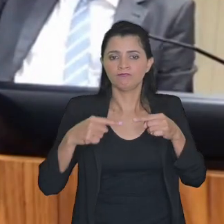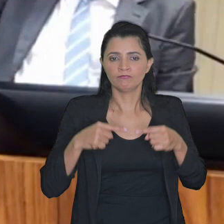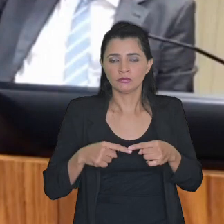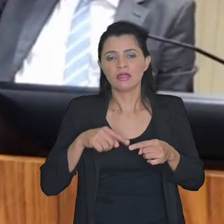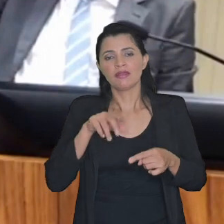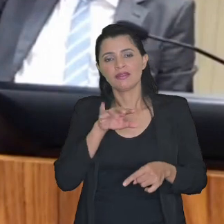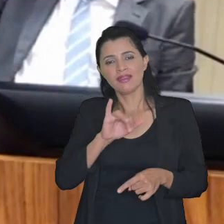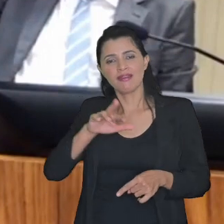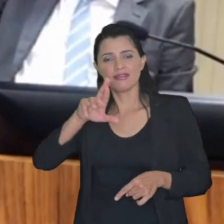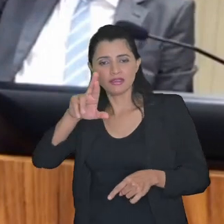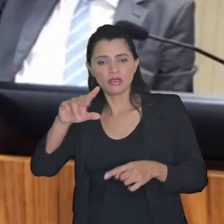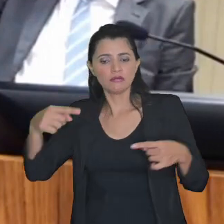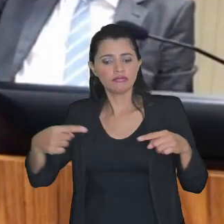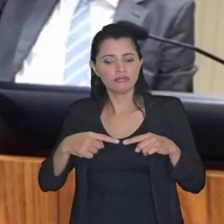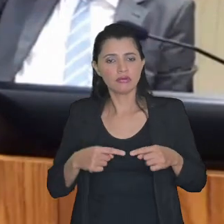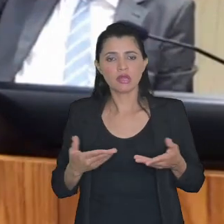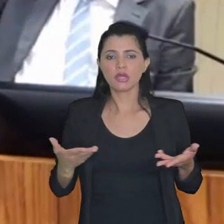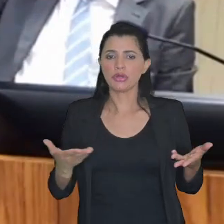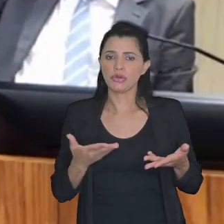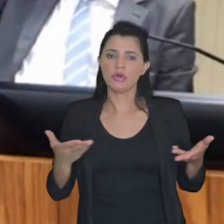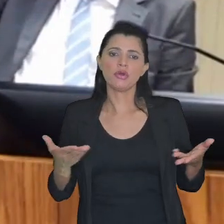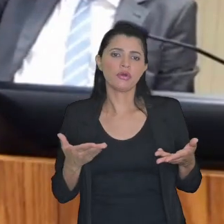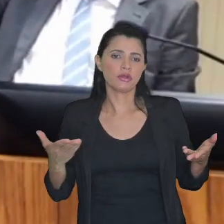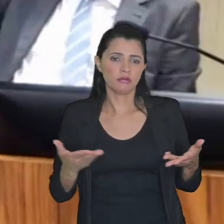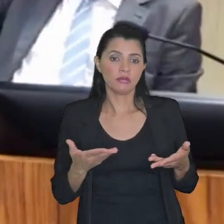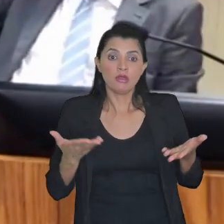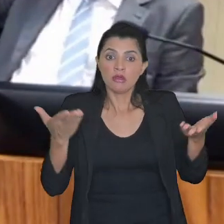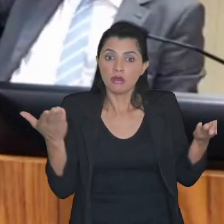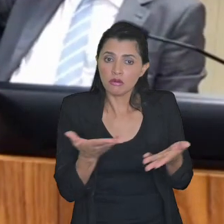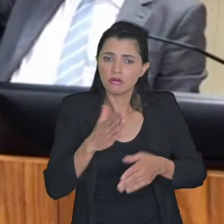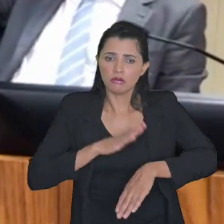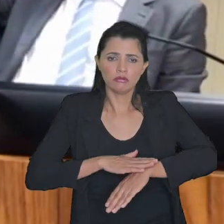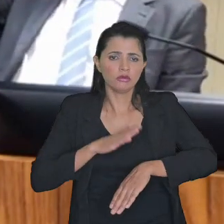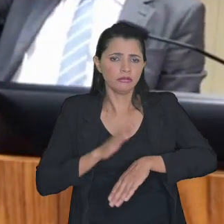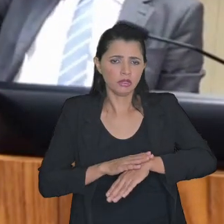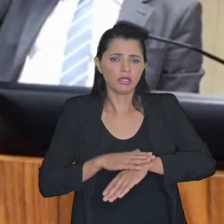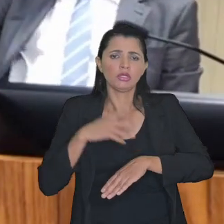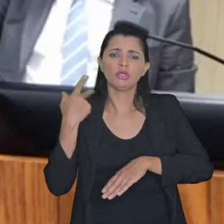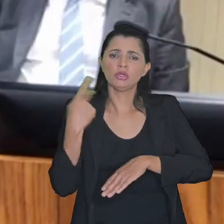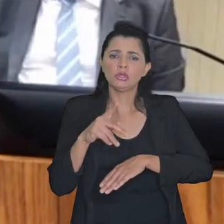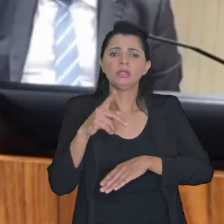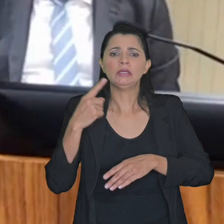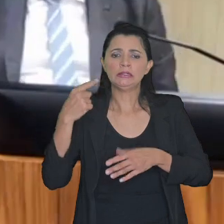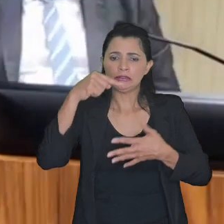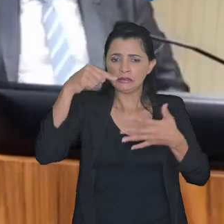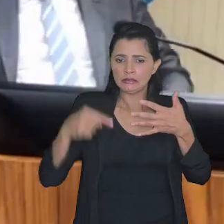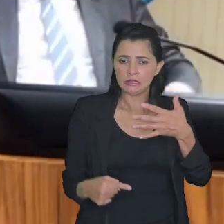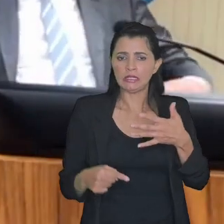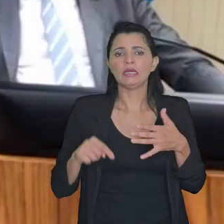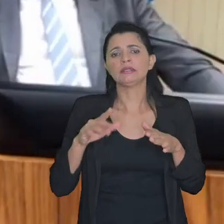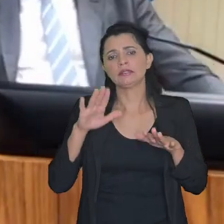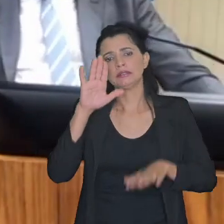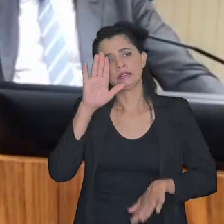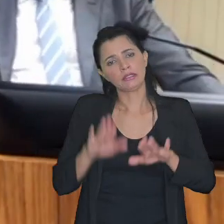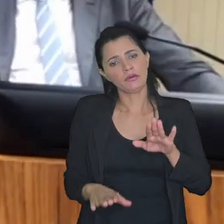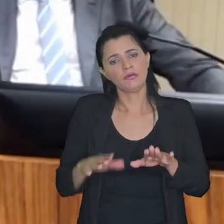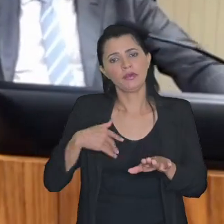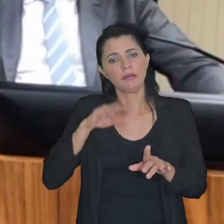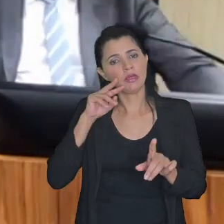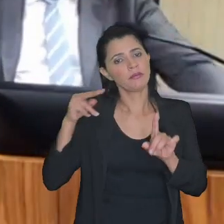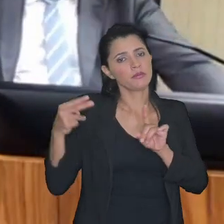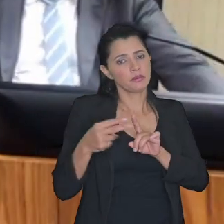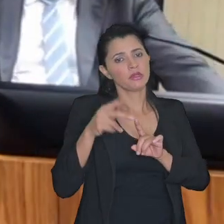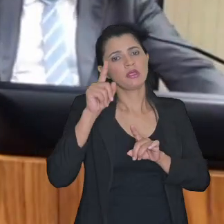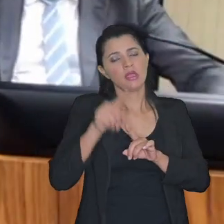sistemas da receita estão sendo parametrizados agora então agora é o momento dessas questões talvez talvez a minha